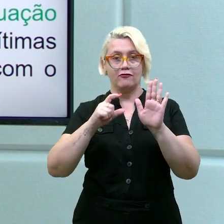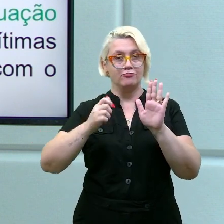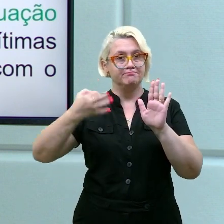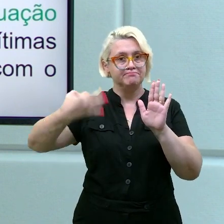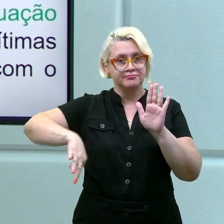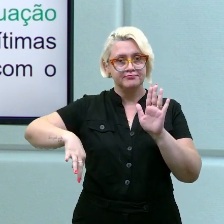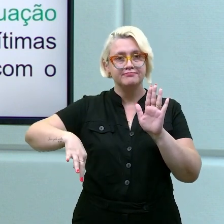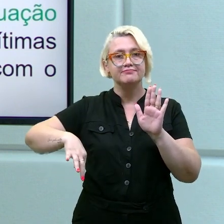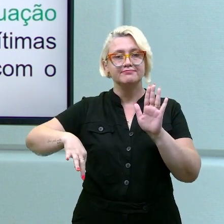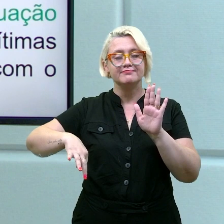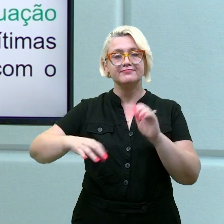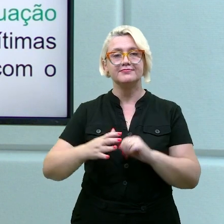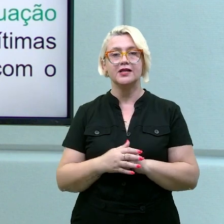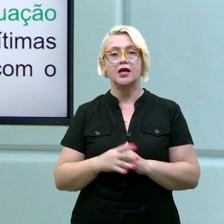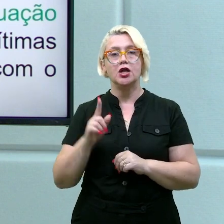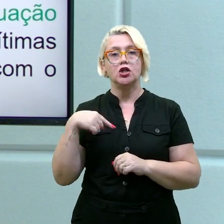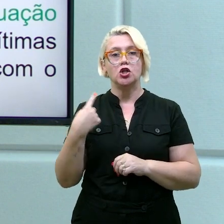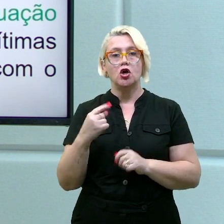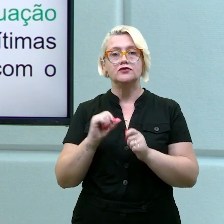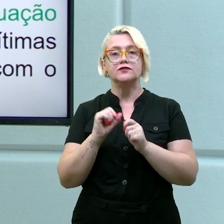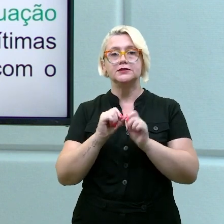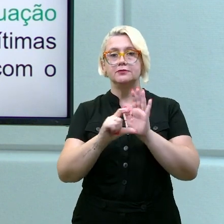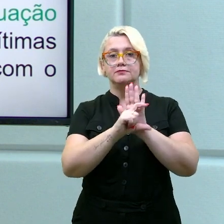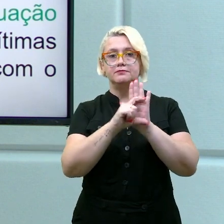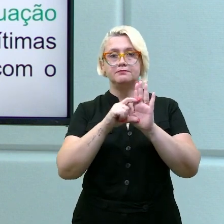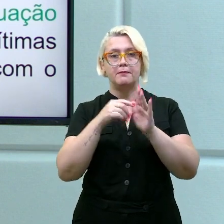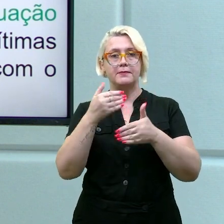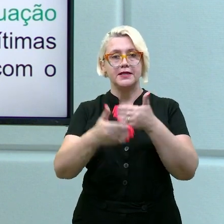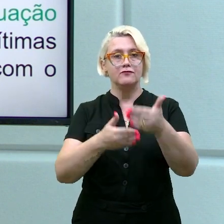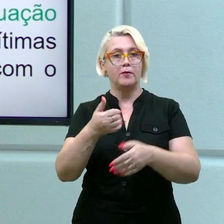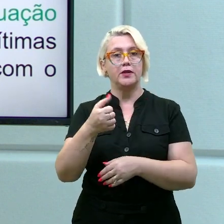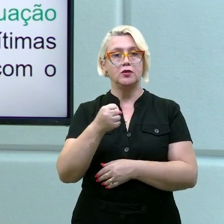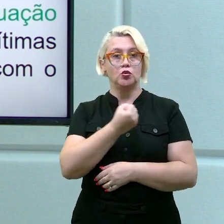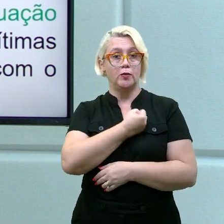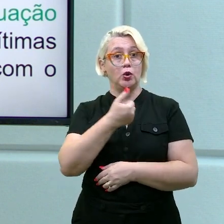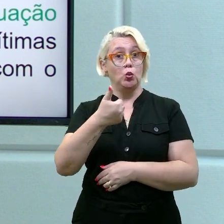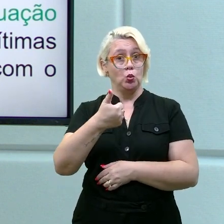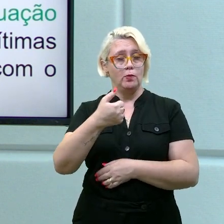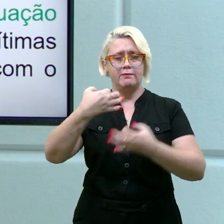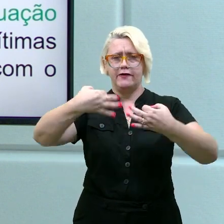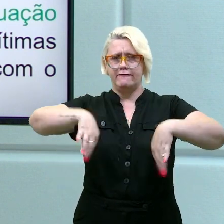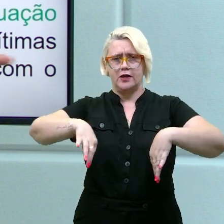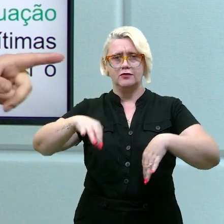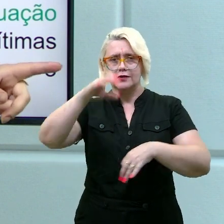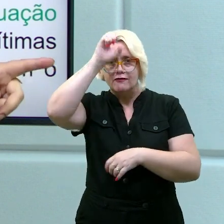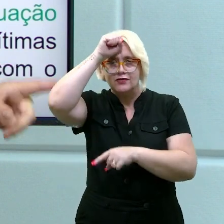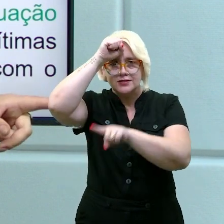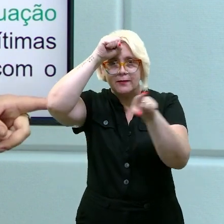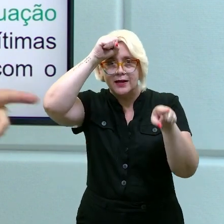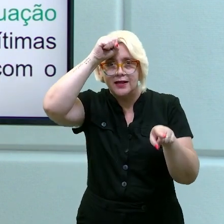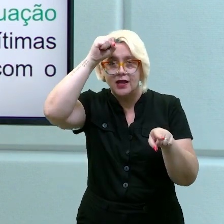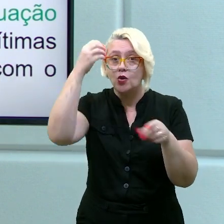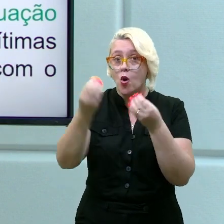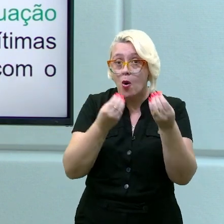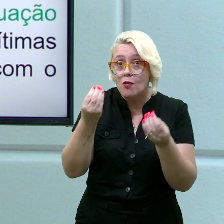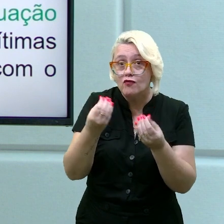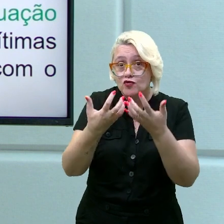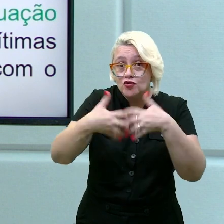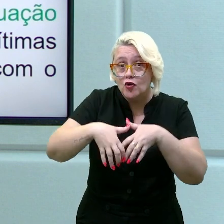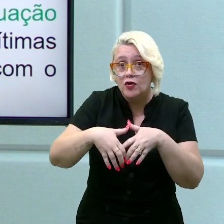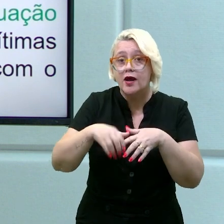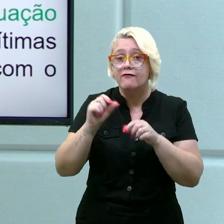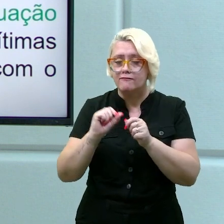fizemos o quê? O desenvolvimento 1, maravilhoso, perfeito. Está aprendendo como é que faz essa